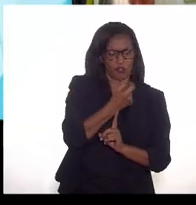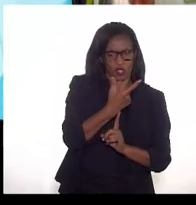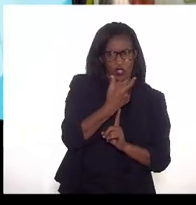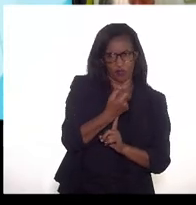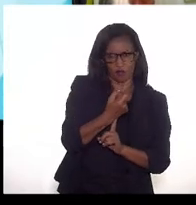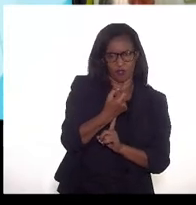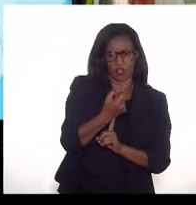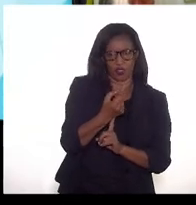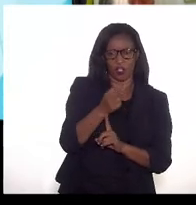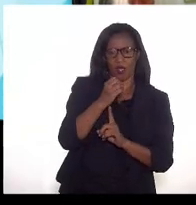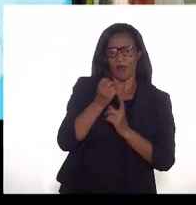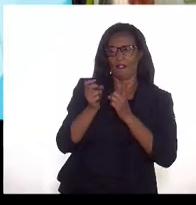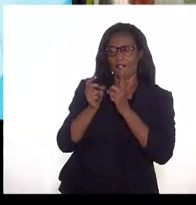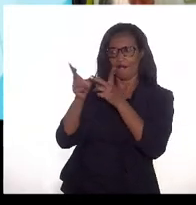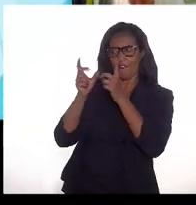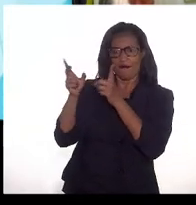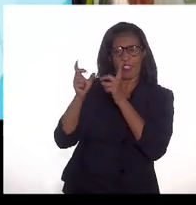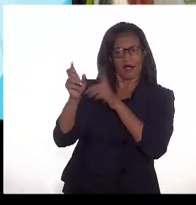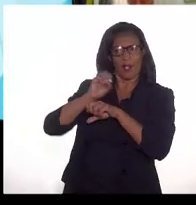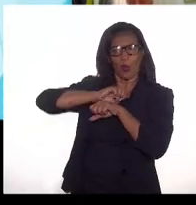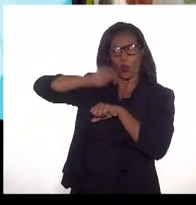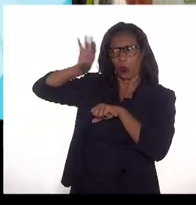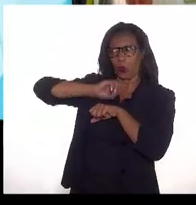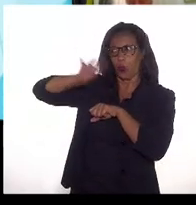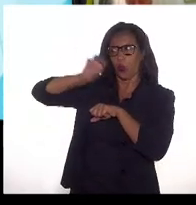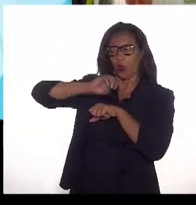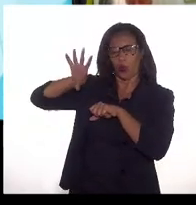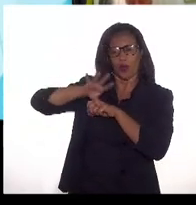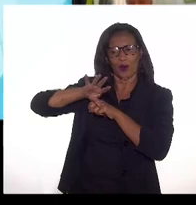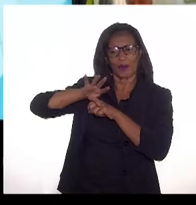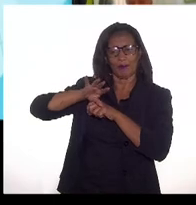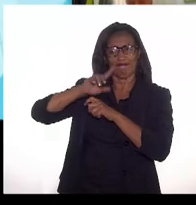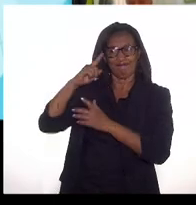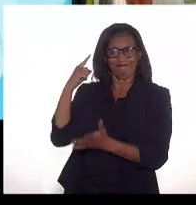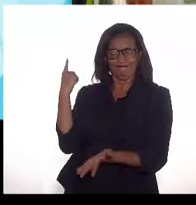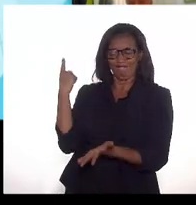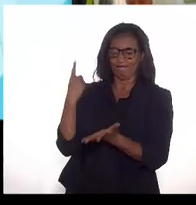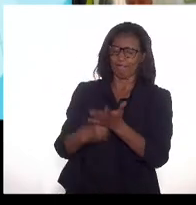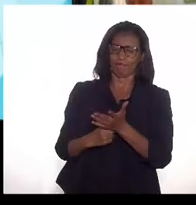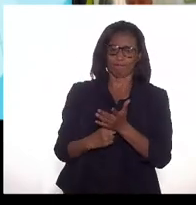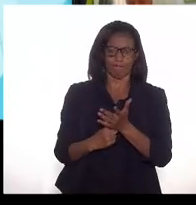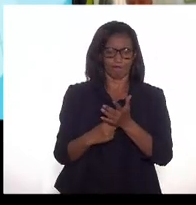a importação e a reinjeção praticamente empatam.